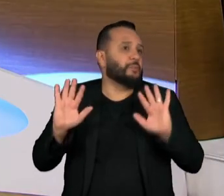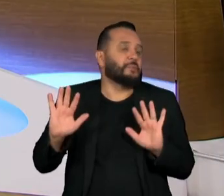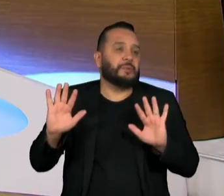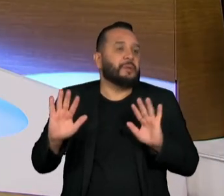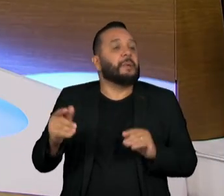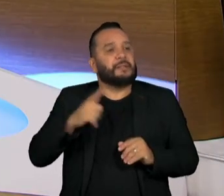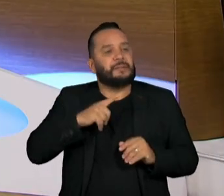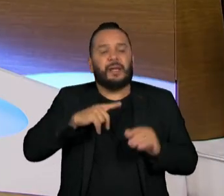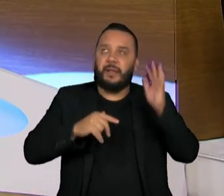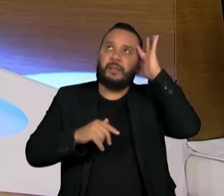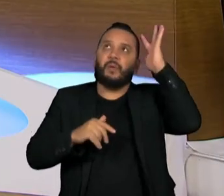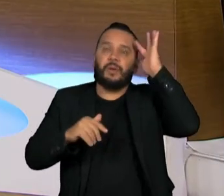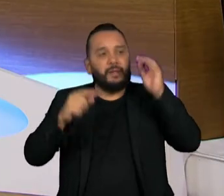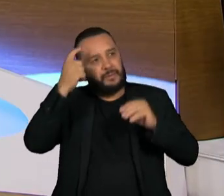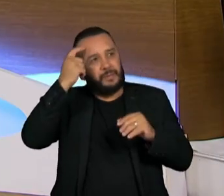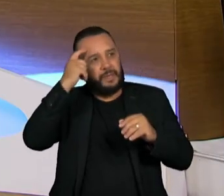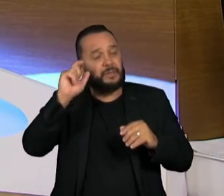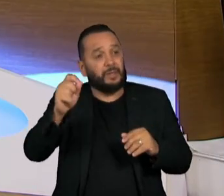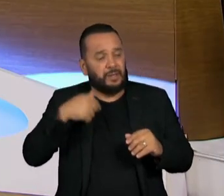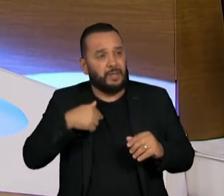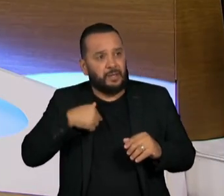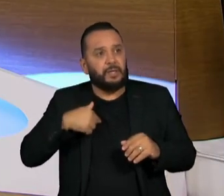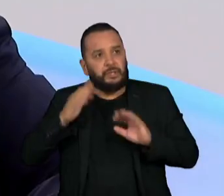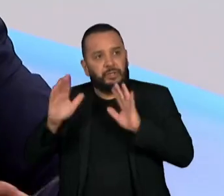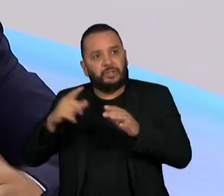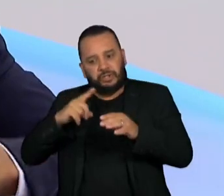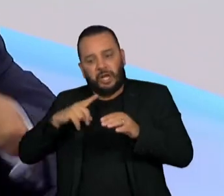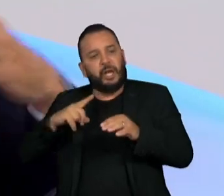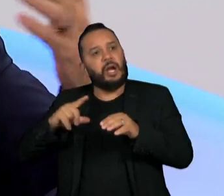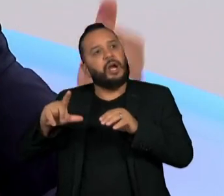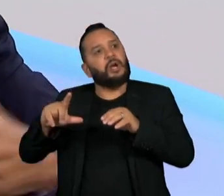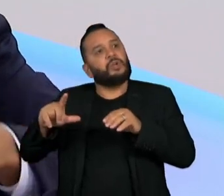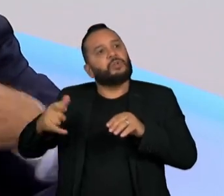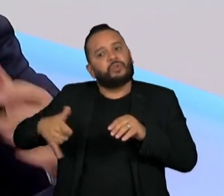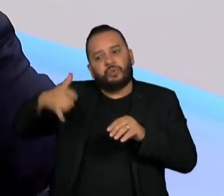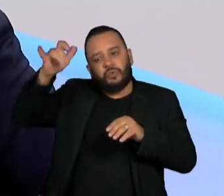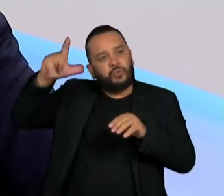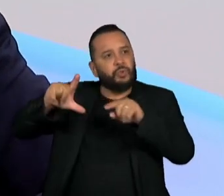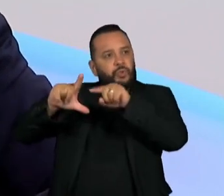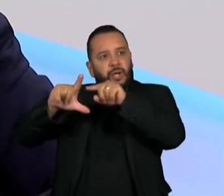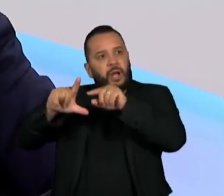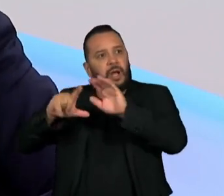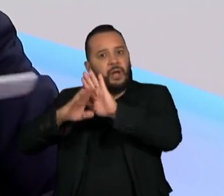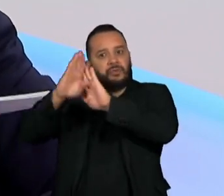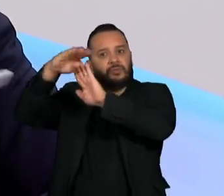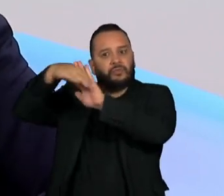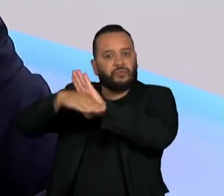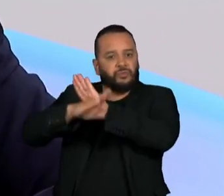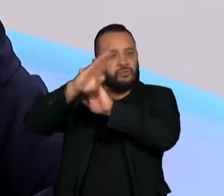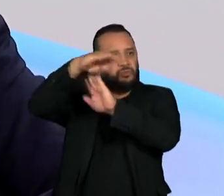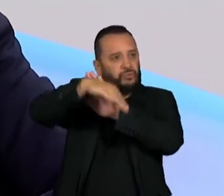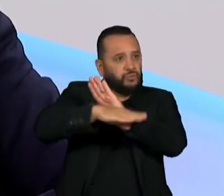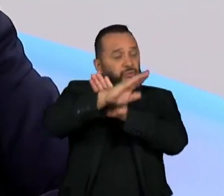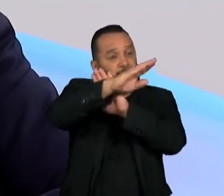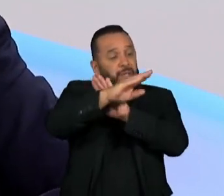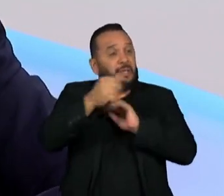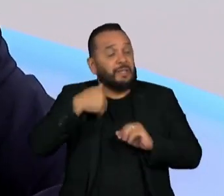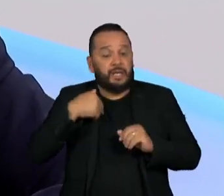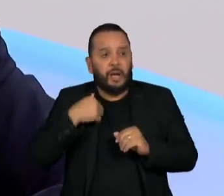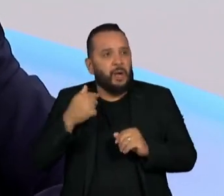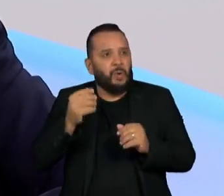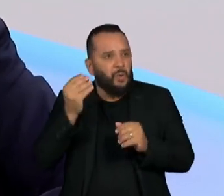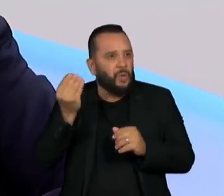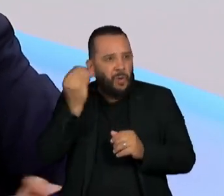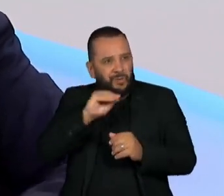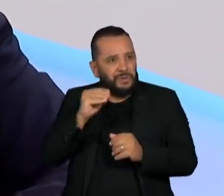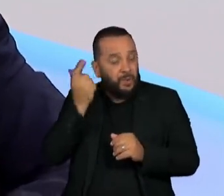tese que diz, não, mas eu posso fixar os vários pontos da curva e fazer intervenções de compra e venda no ponto da curva para fazer com que a curva seja aquilo